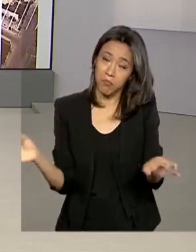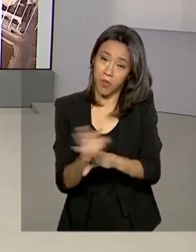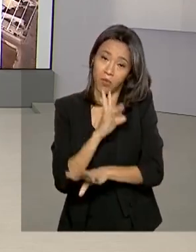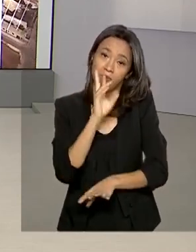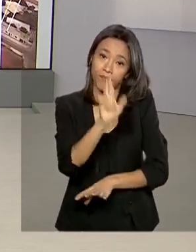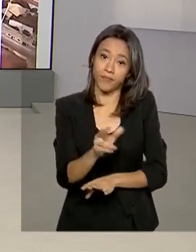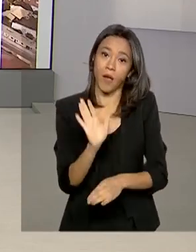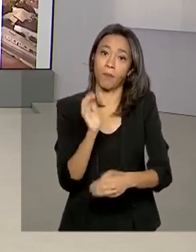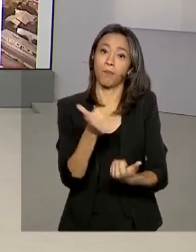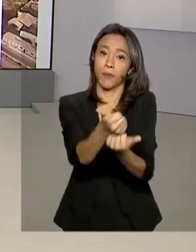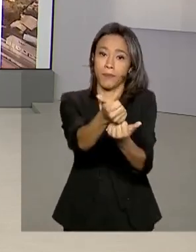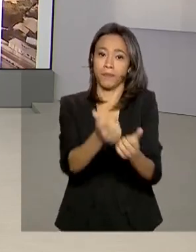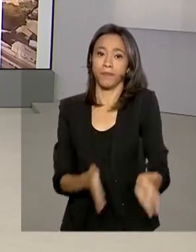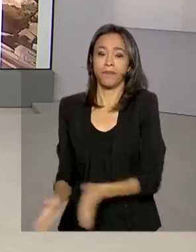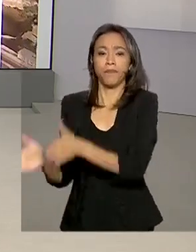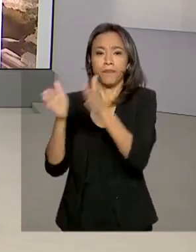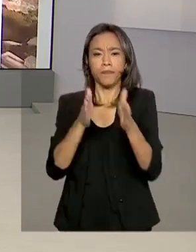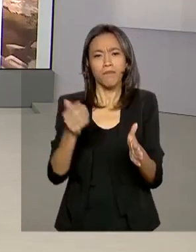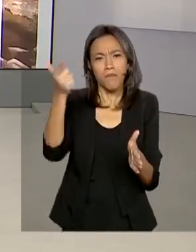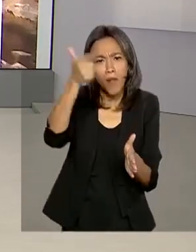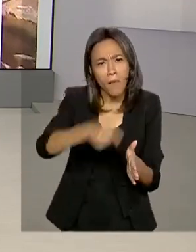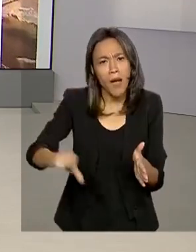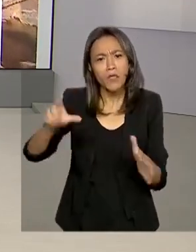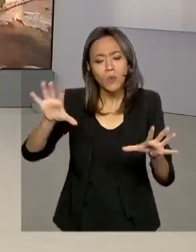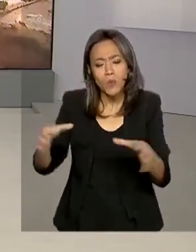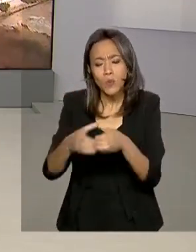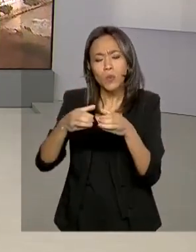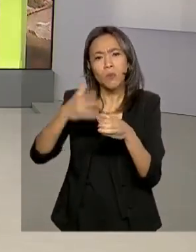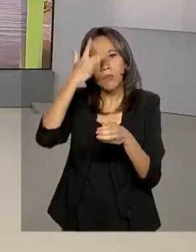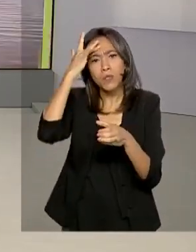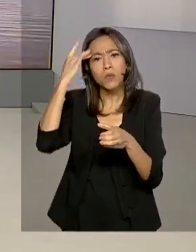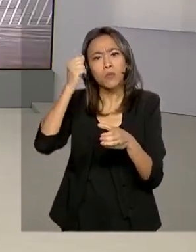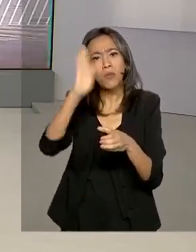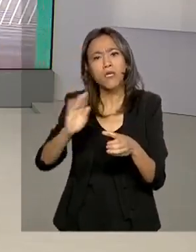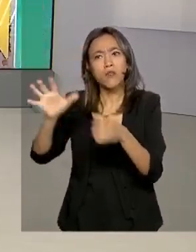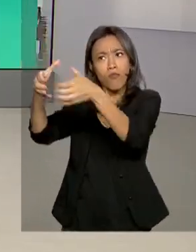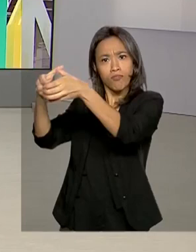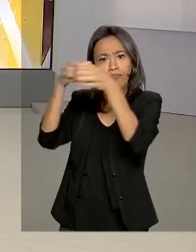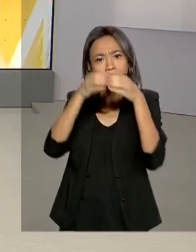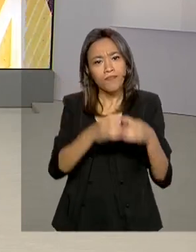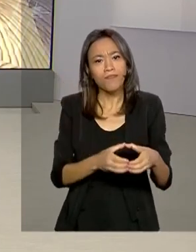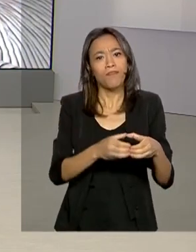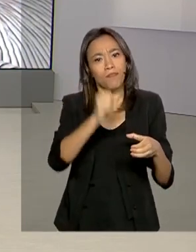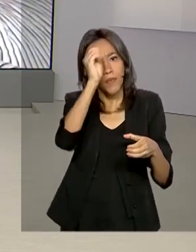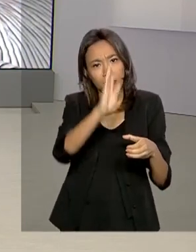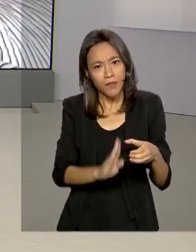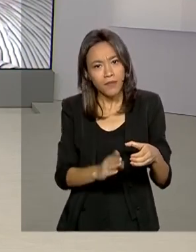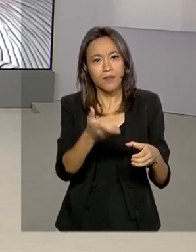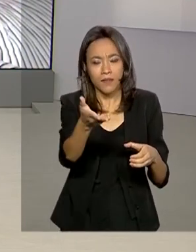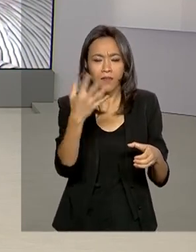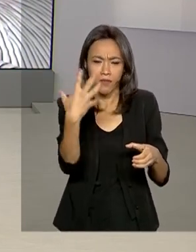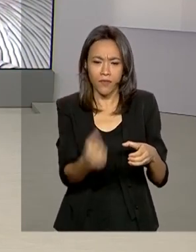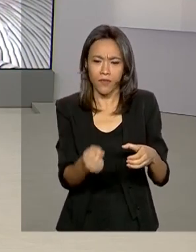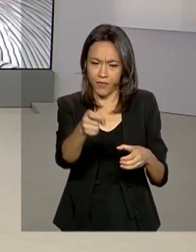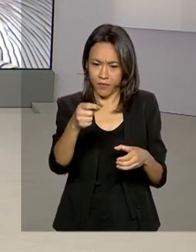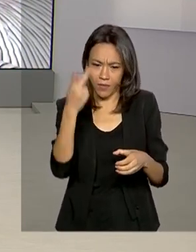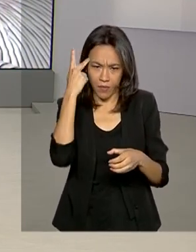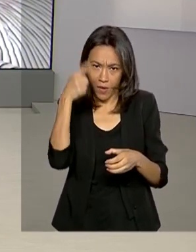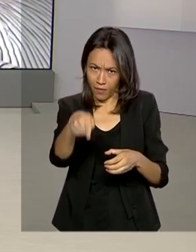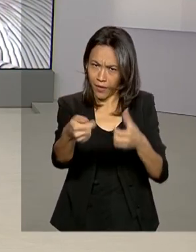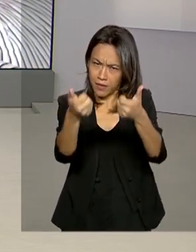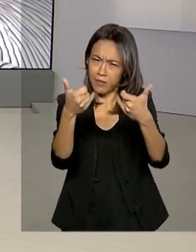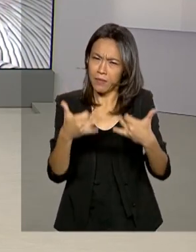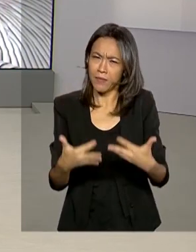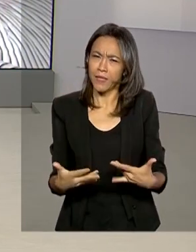Mais brasileiros foram repatriados neste fim de semana. Vamos a São Paulo, a repórter Priscila Kersh conta pra gente os